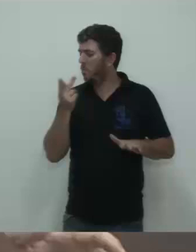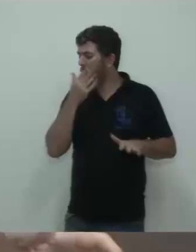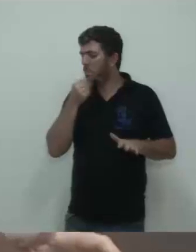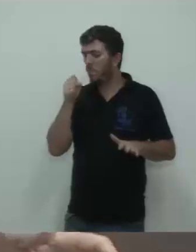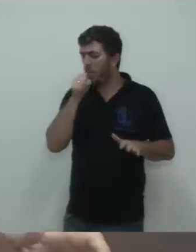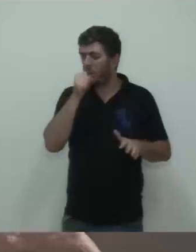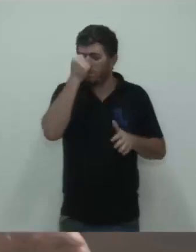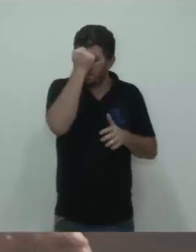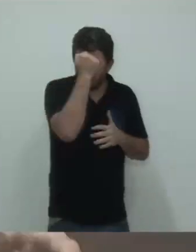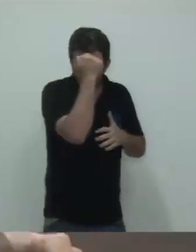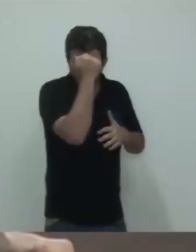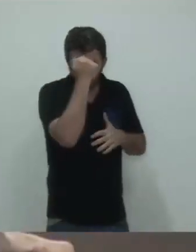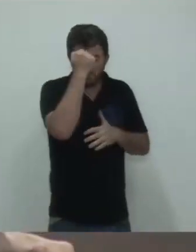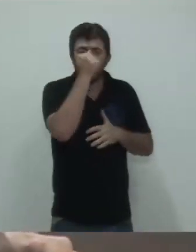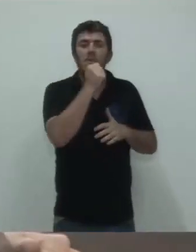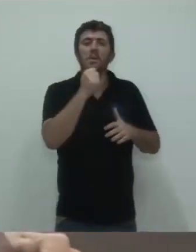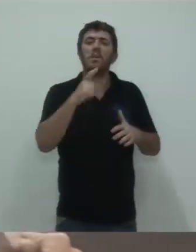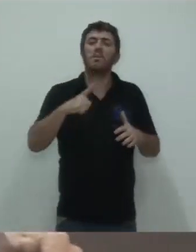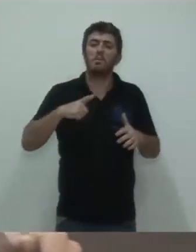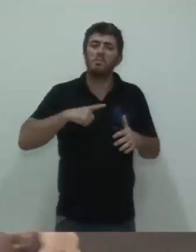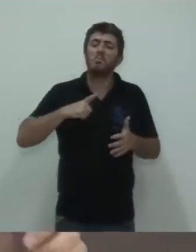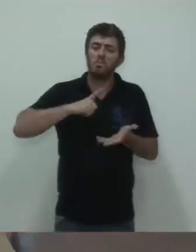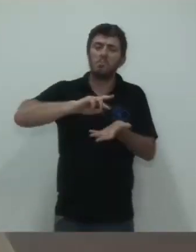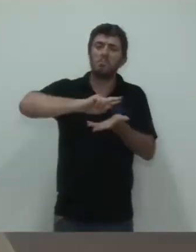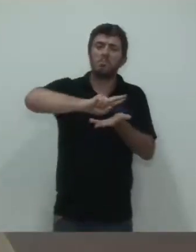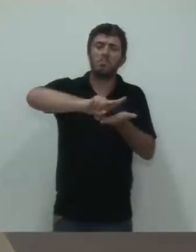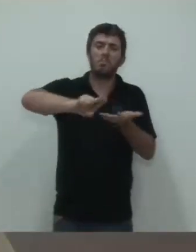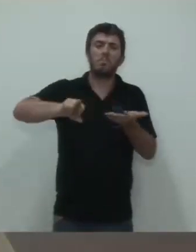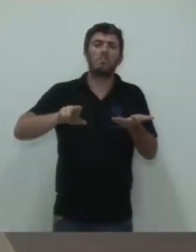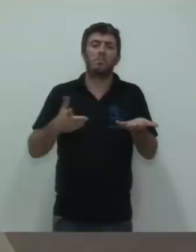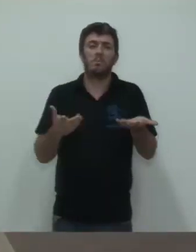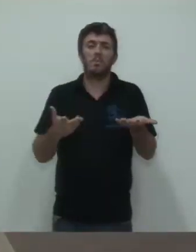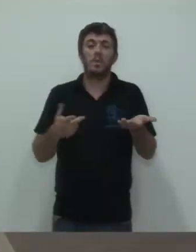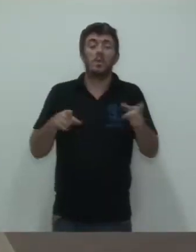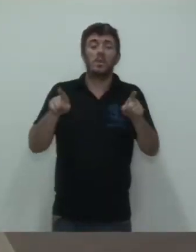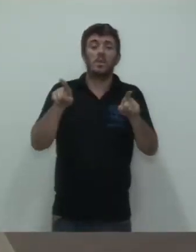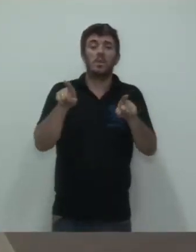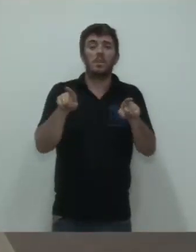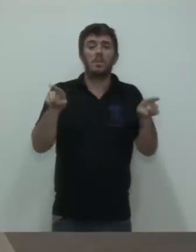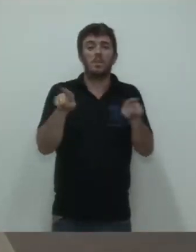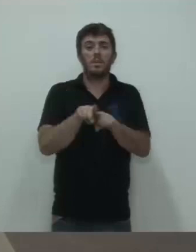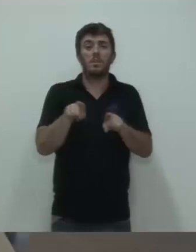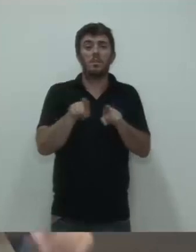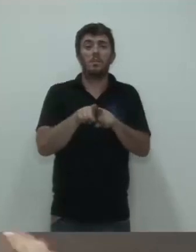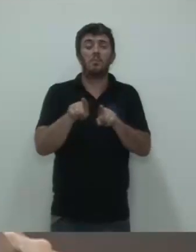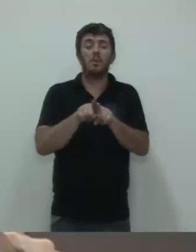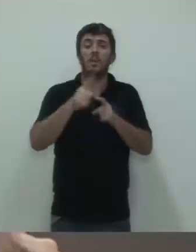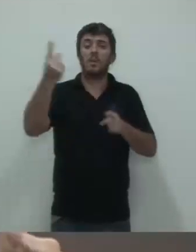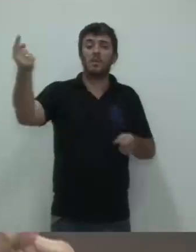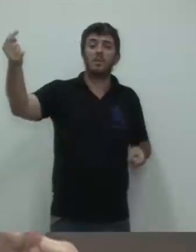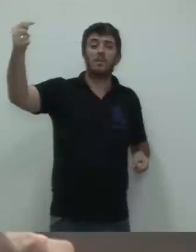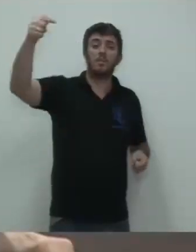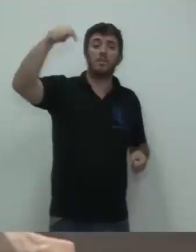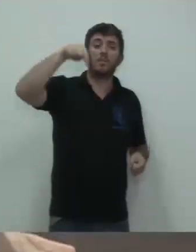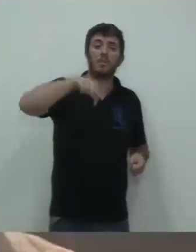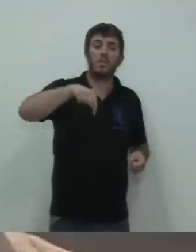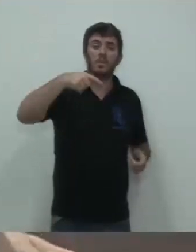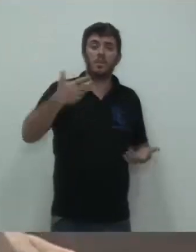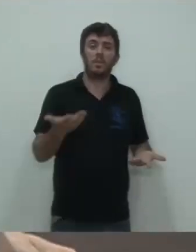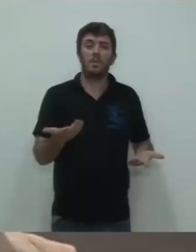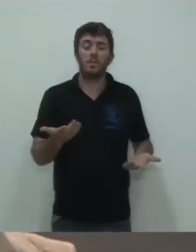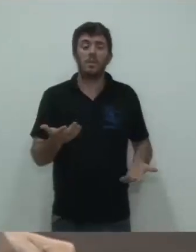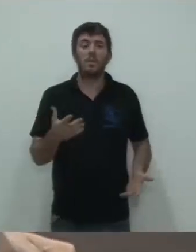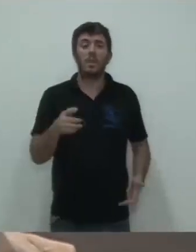algumas da linha mais tradicional, outras mais atual. E estamos trazendo de fora também, mais uma vez, de longe, porque em Vinhedo não